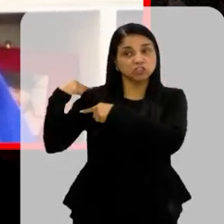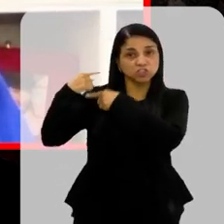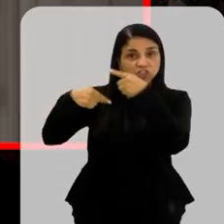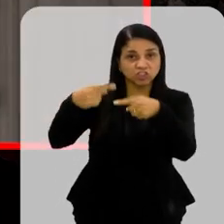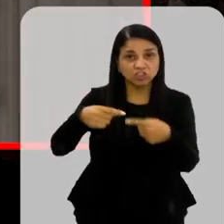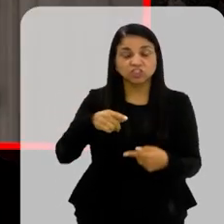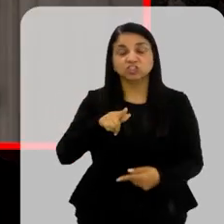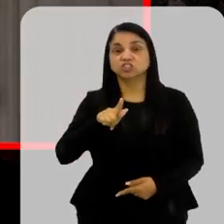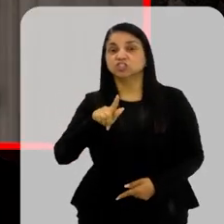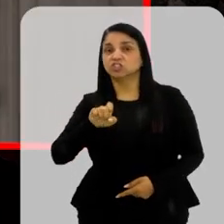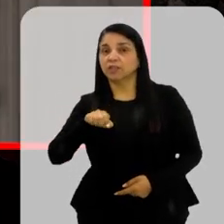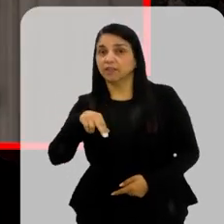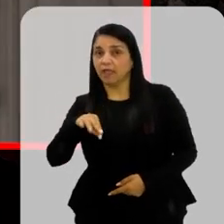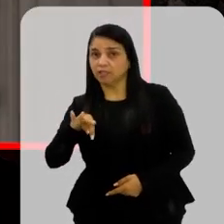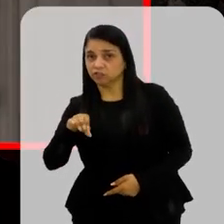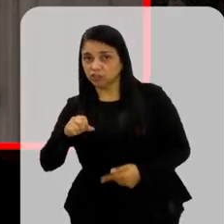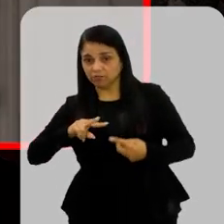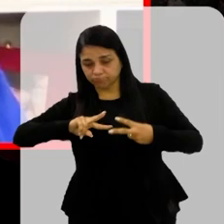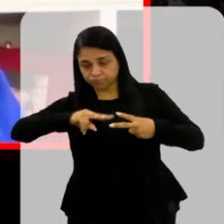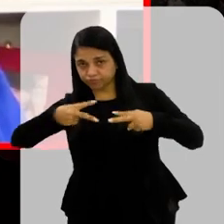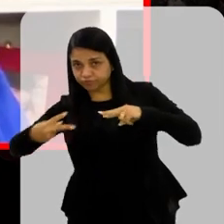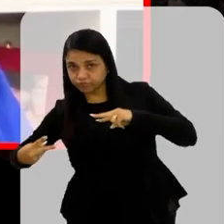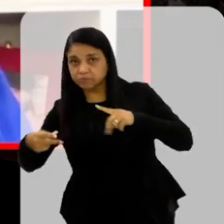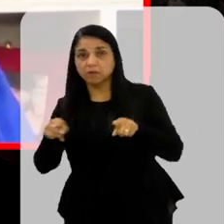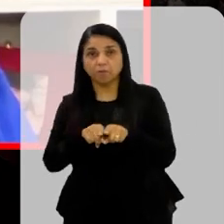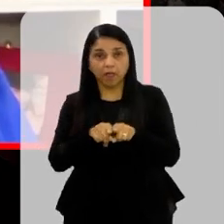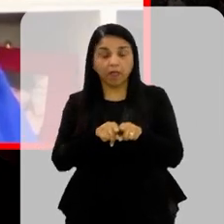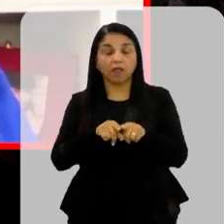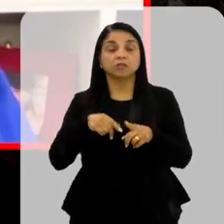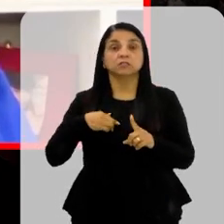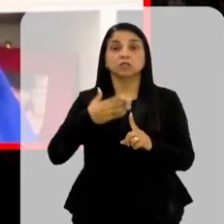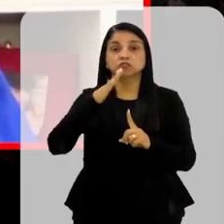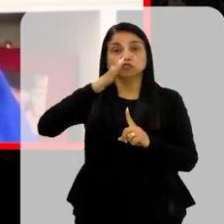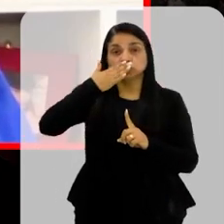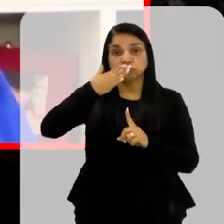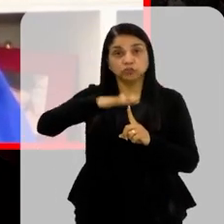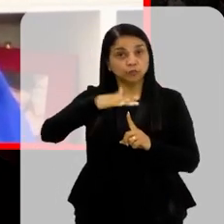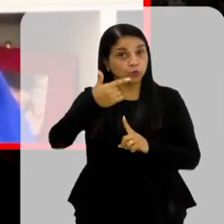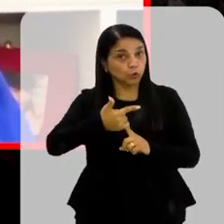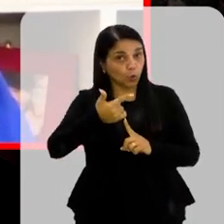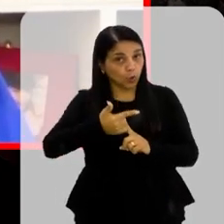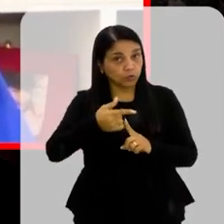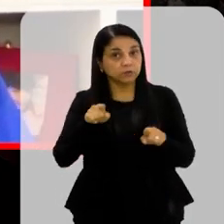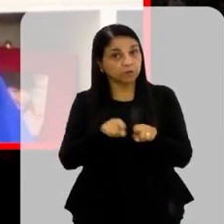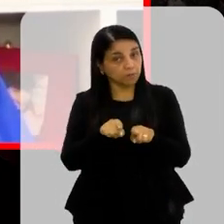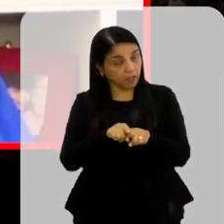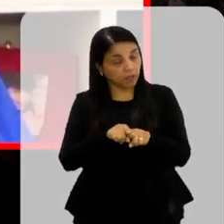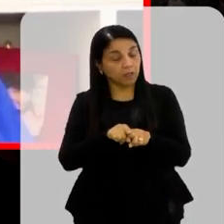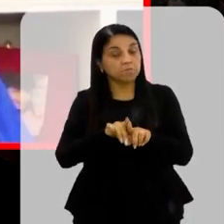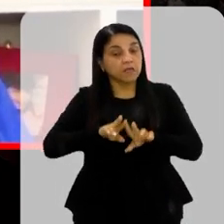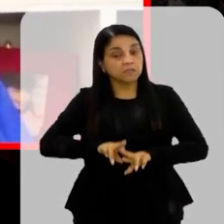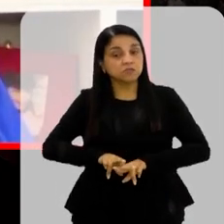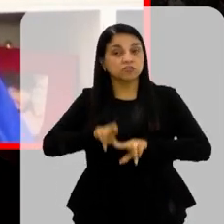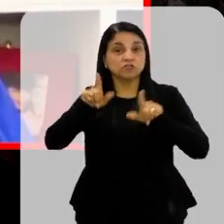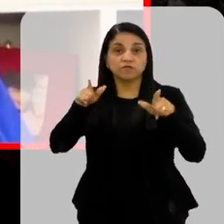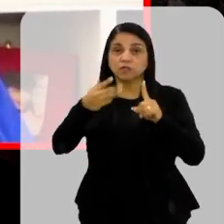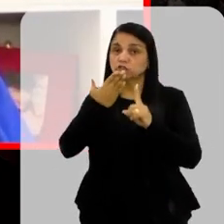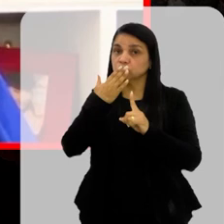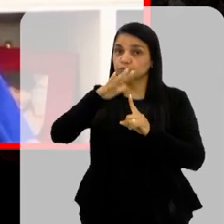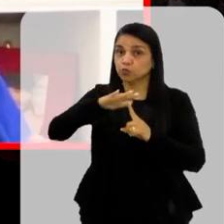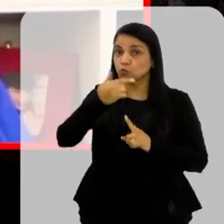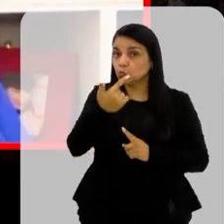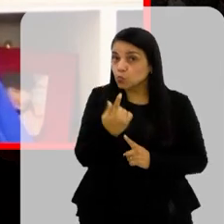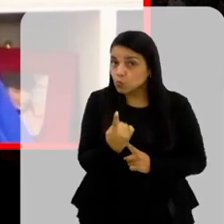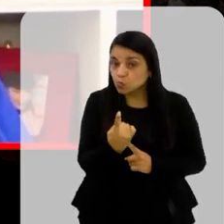favorece isso E tem o diabetes tipo 2 Que não é desse que a gente está falando mais aqui A gente está falando daquele núcleozinho